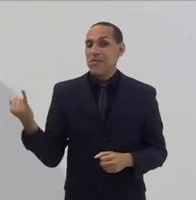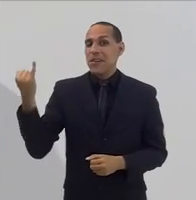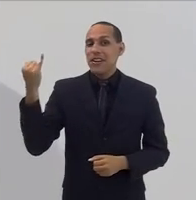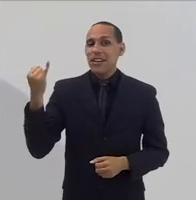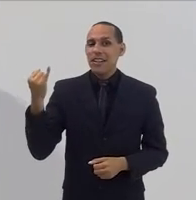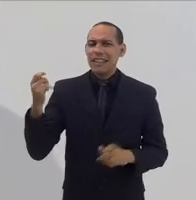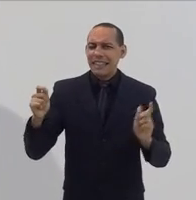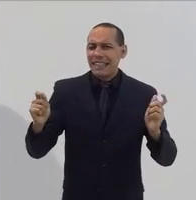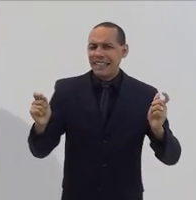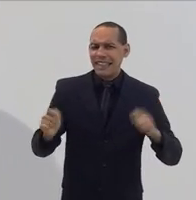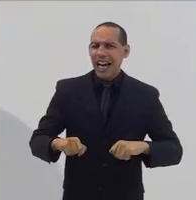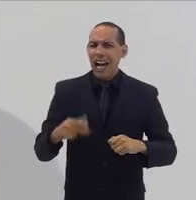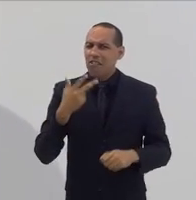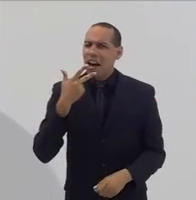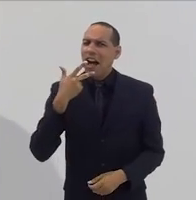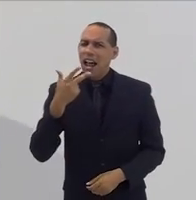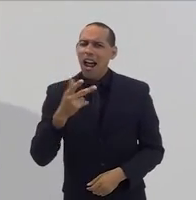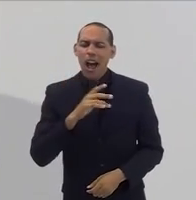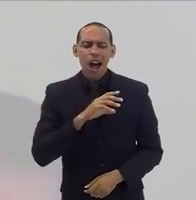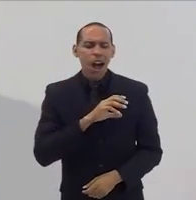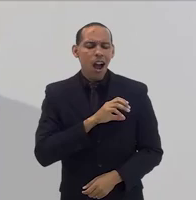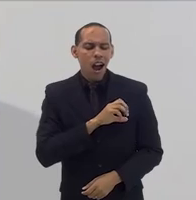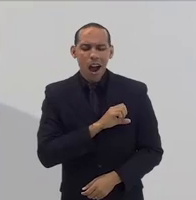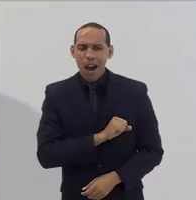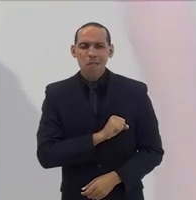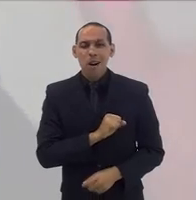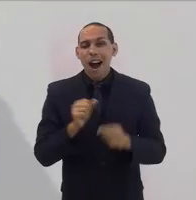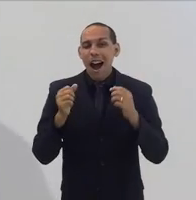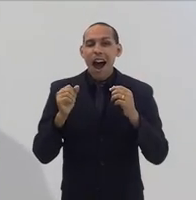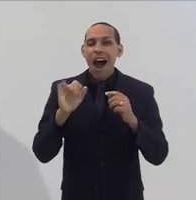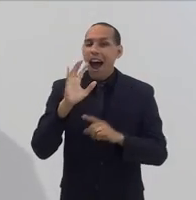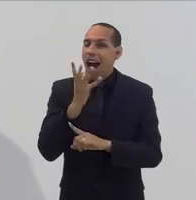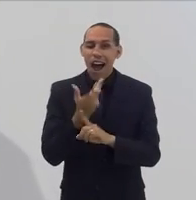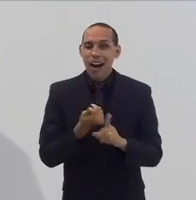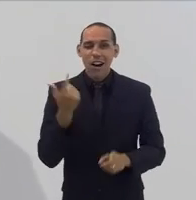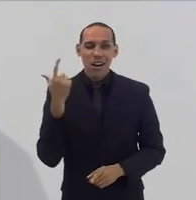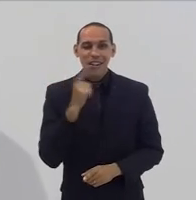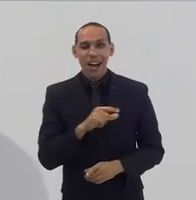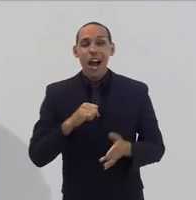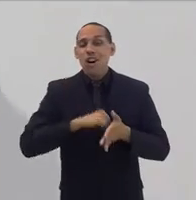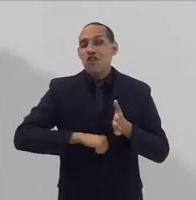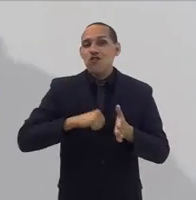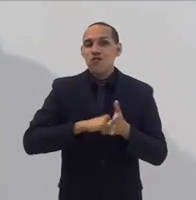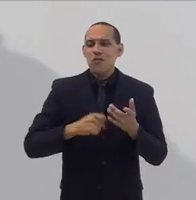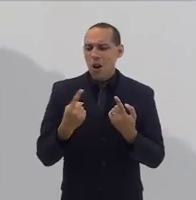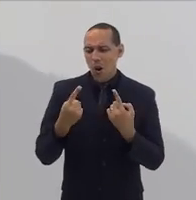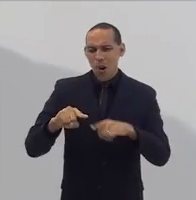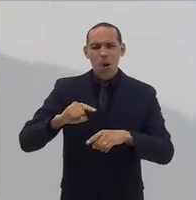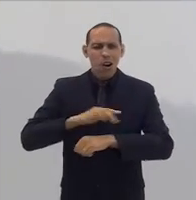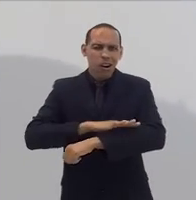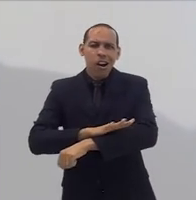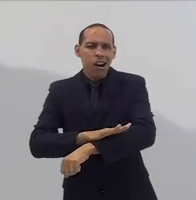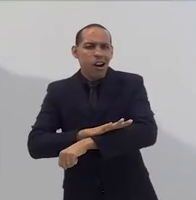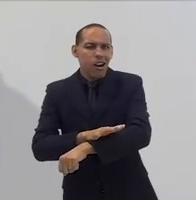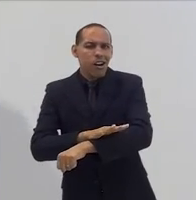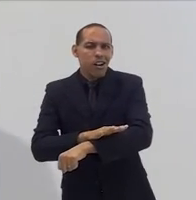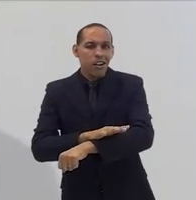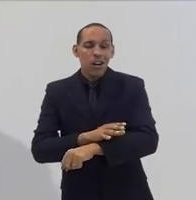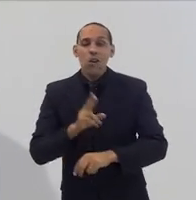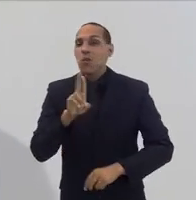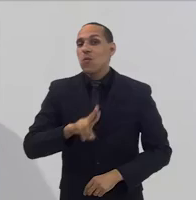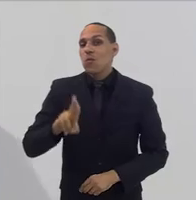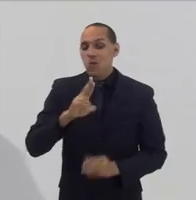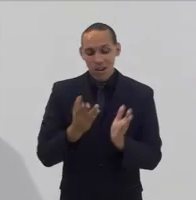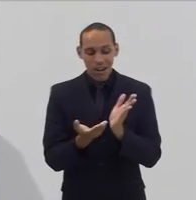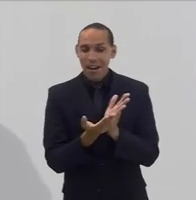essa possibilidade de falar com amor e com arte da luta antirracista a partir